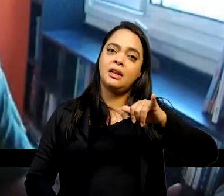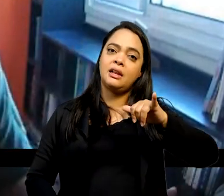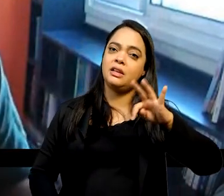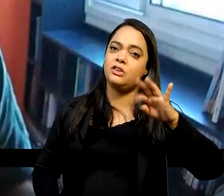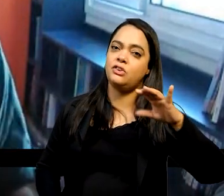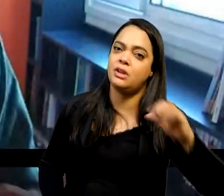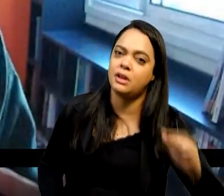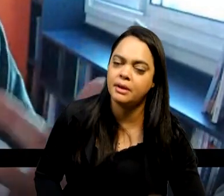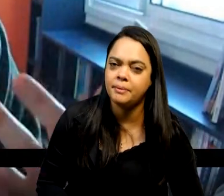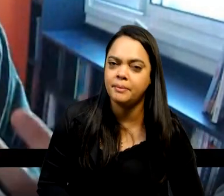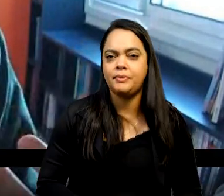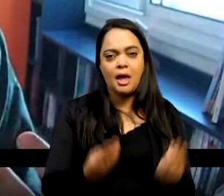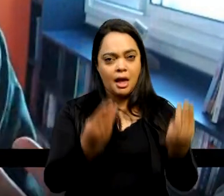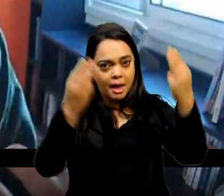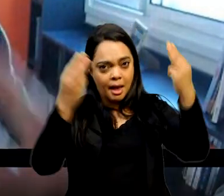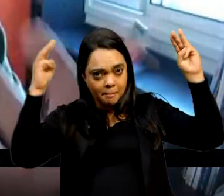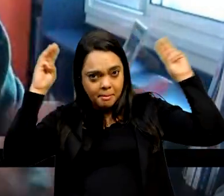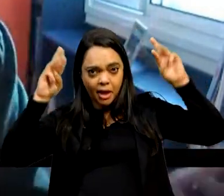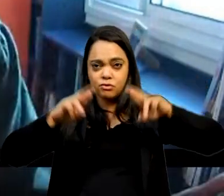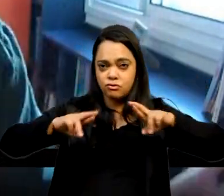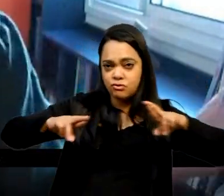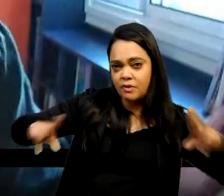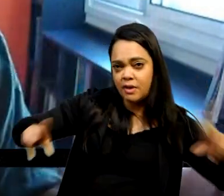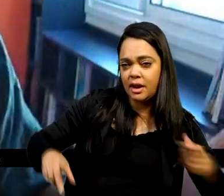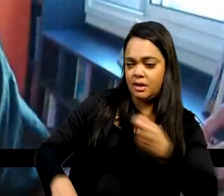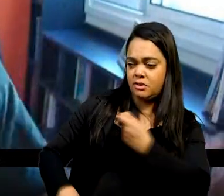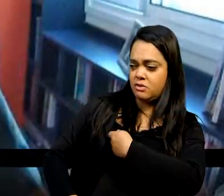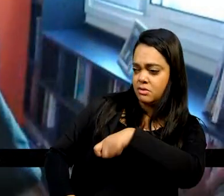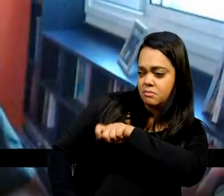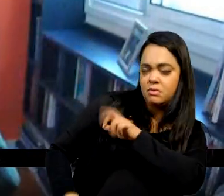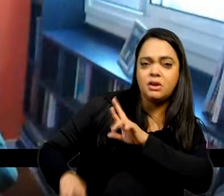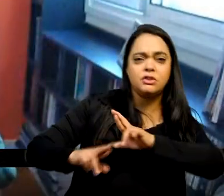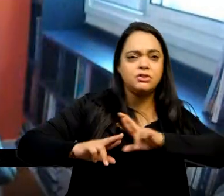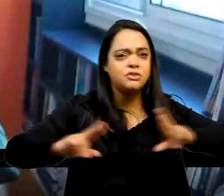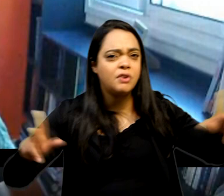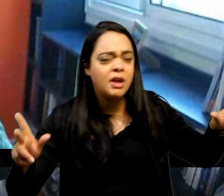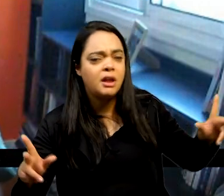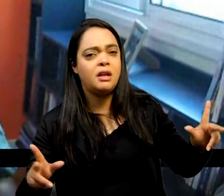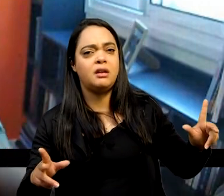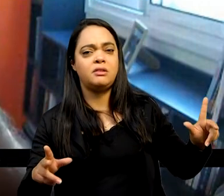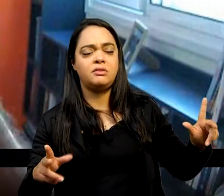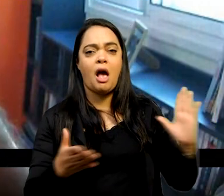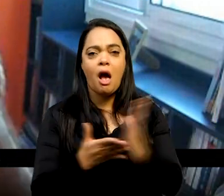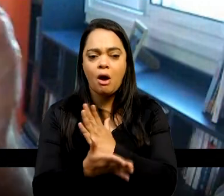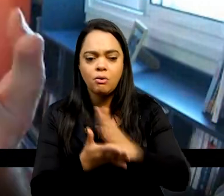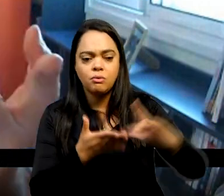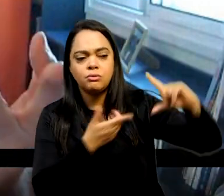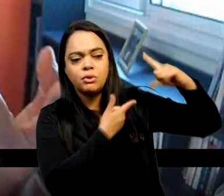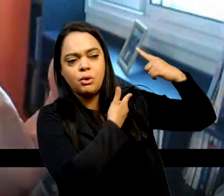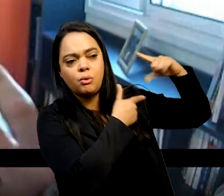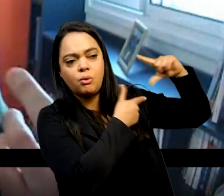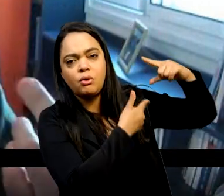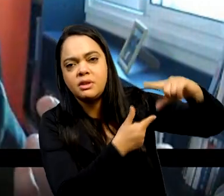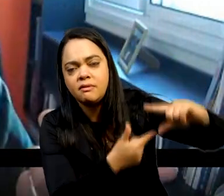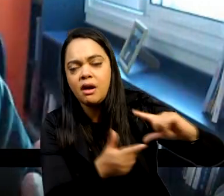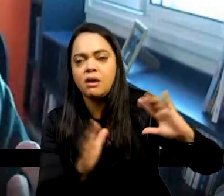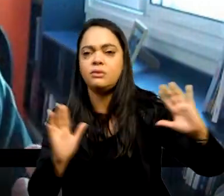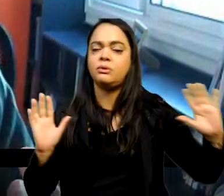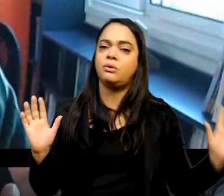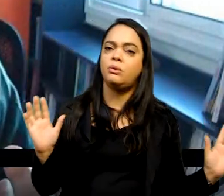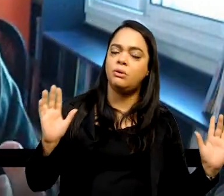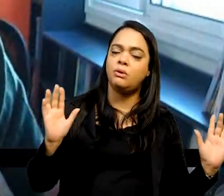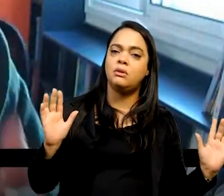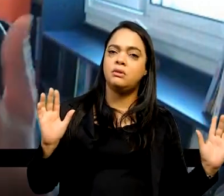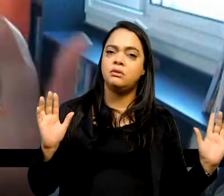Espanha é um processo em alguns sentidos tão conservador quanto o processo do Brasil. Mas quase ninguém se lembra, não é, Laís, que durante